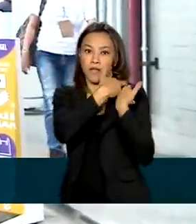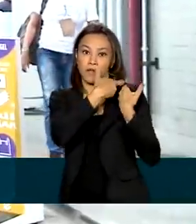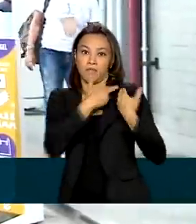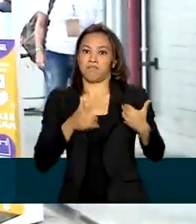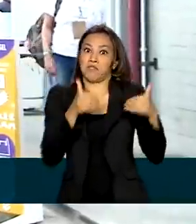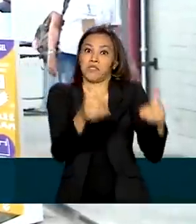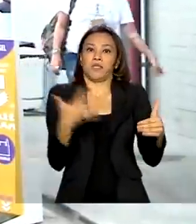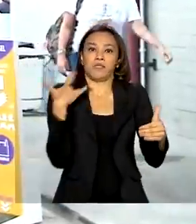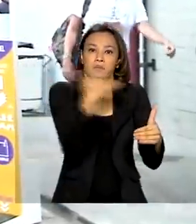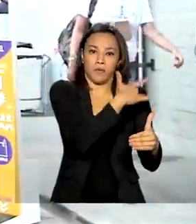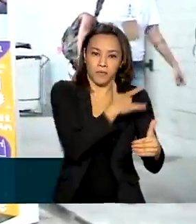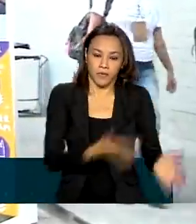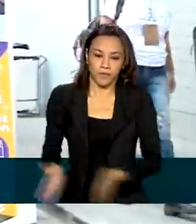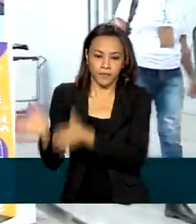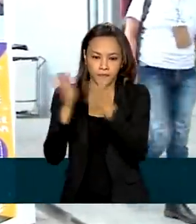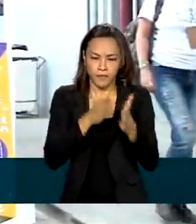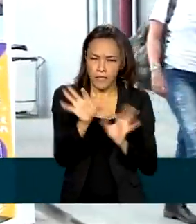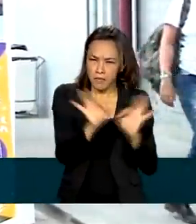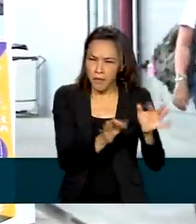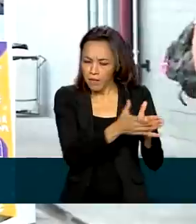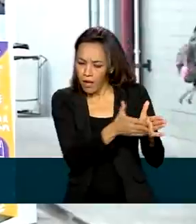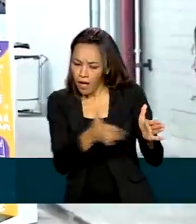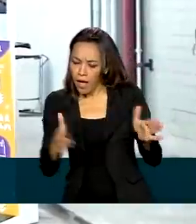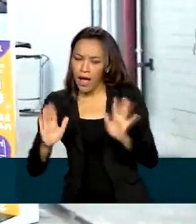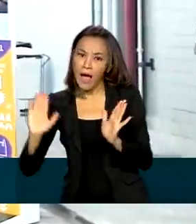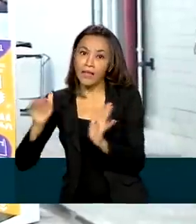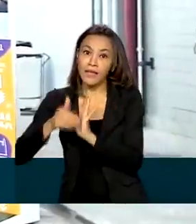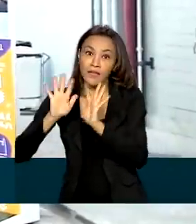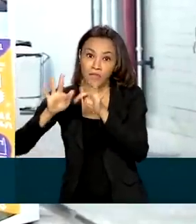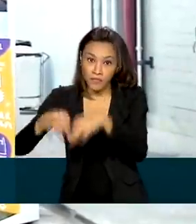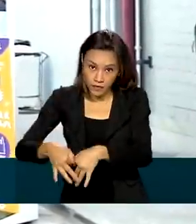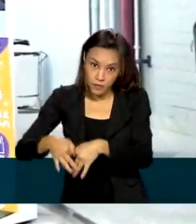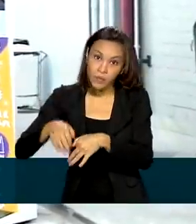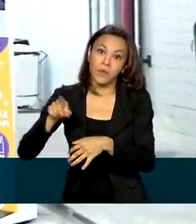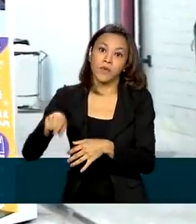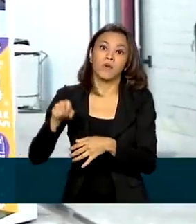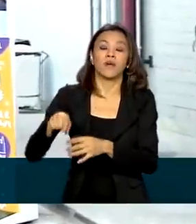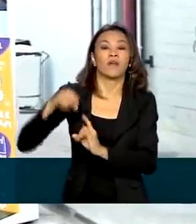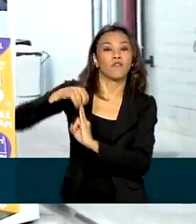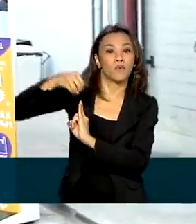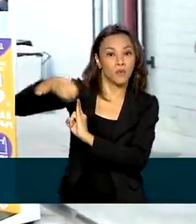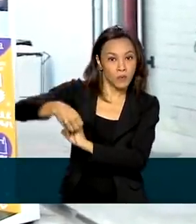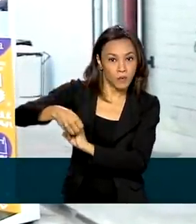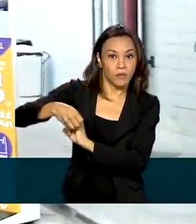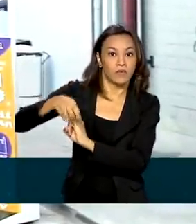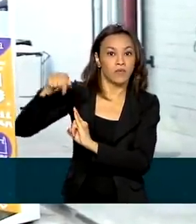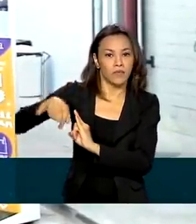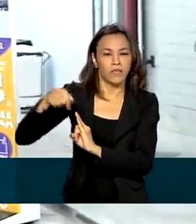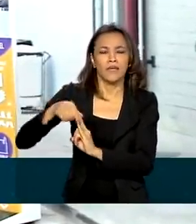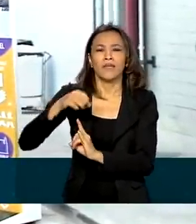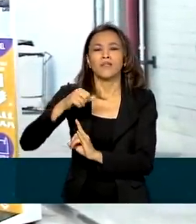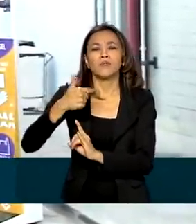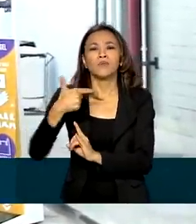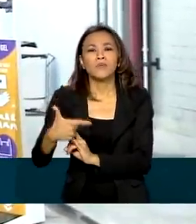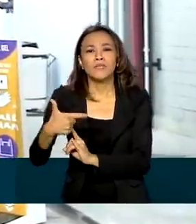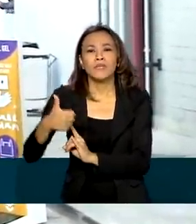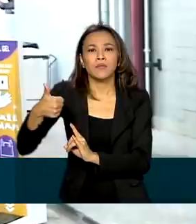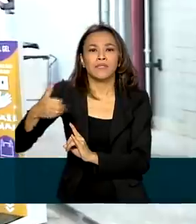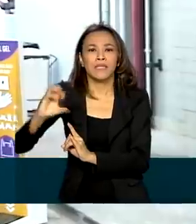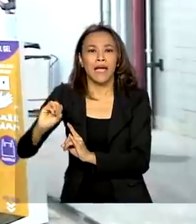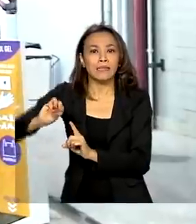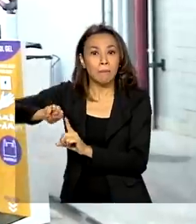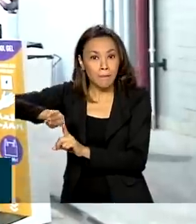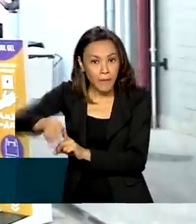A previsão é que até o fim do ano, a Biomanguinhos, fábrica da Fiocruz, produza 210 milhões de doses da